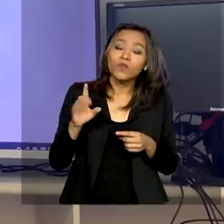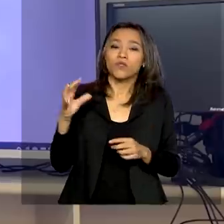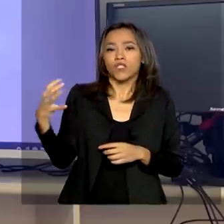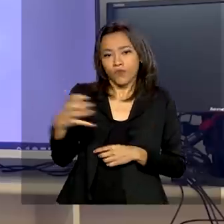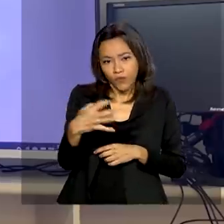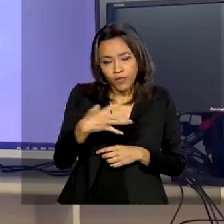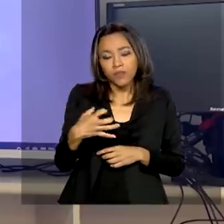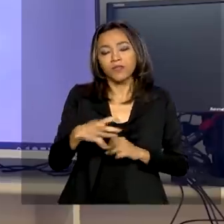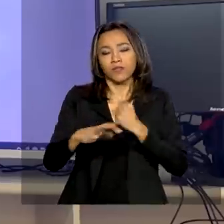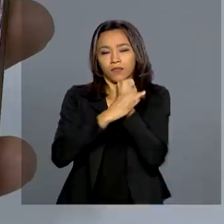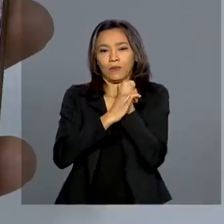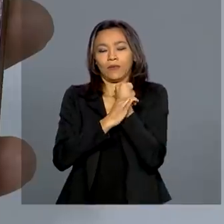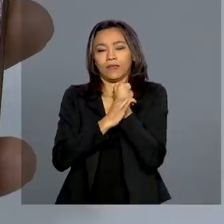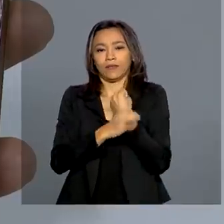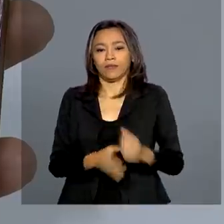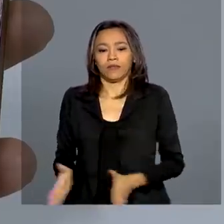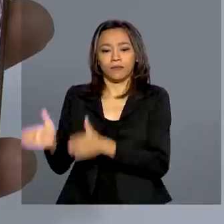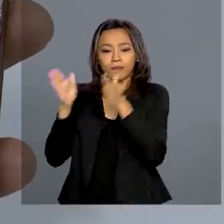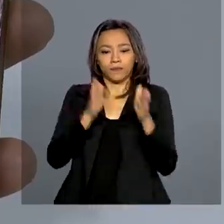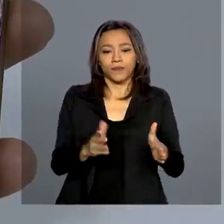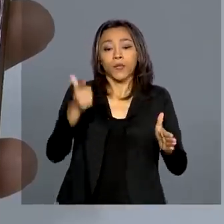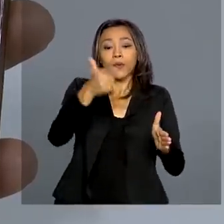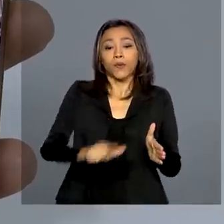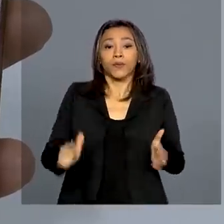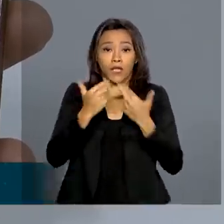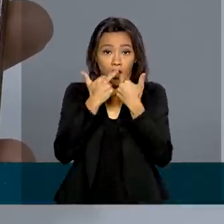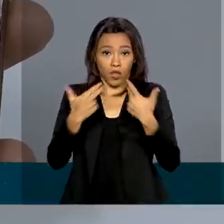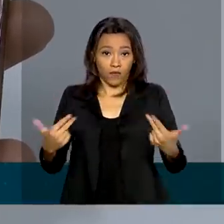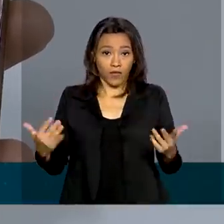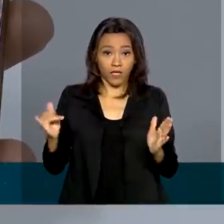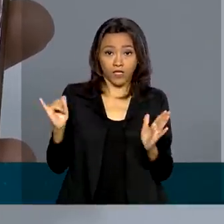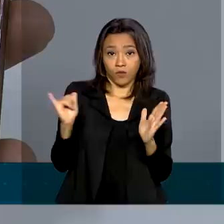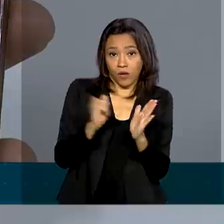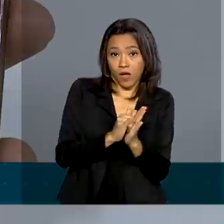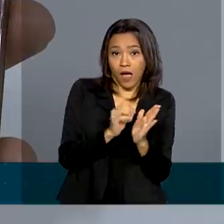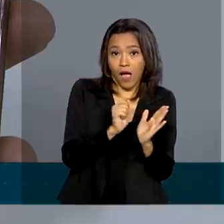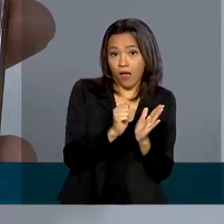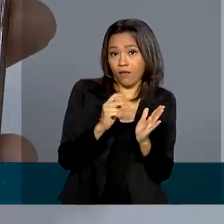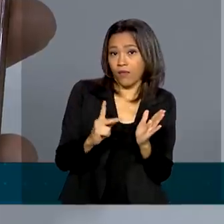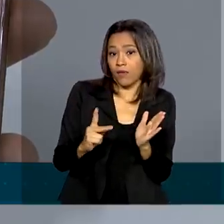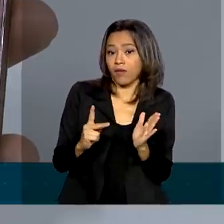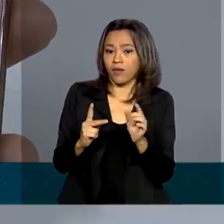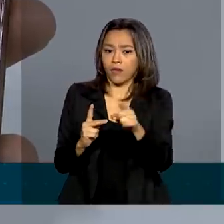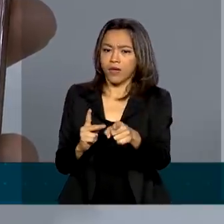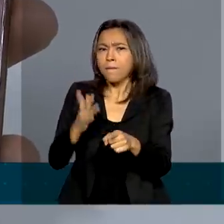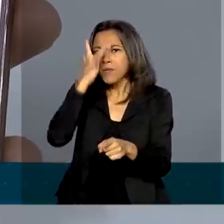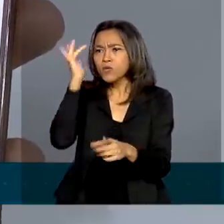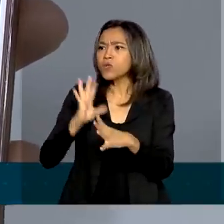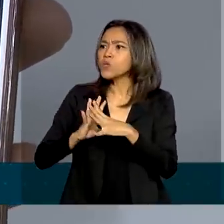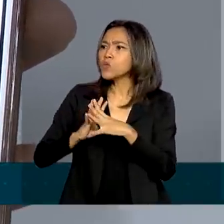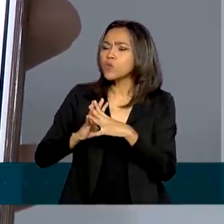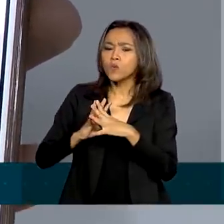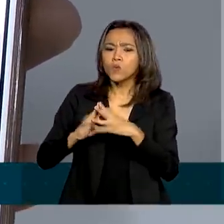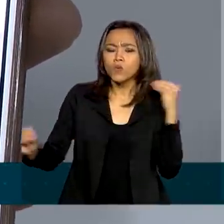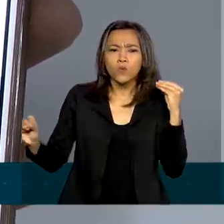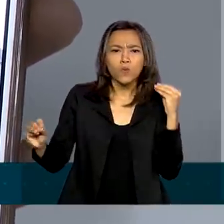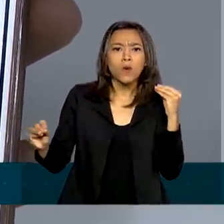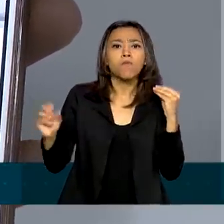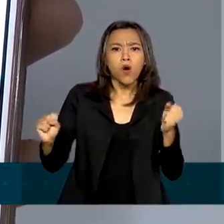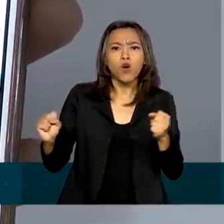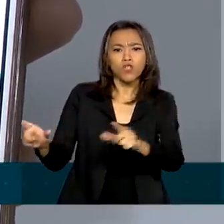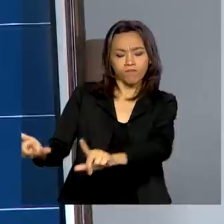também na segurança pública. Outra novidade do aplicativo é que a sessão de desaparecidos possibilita agora